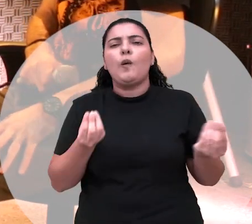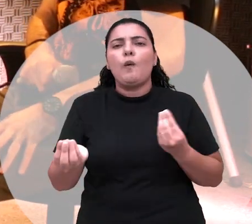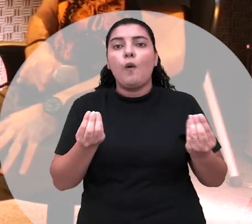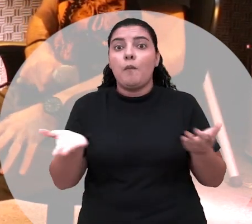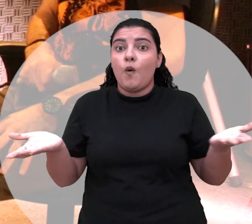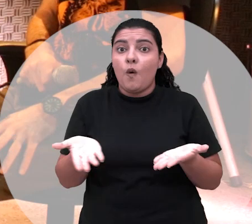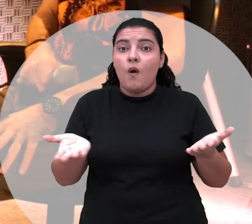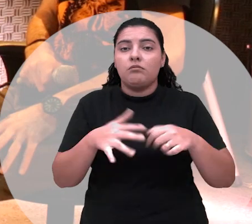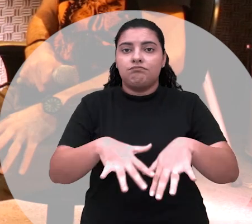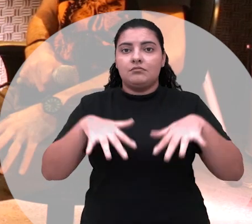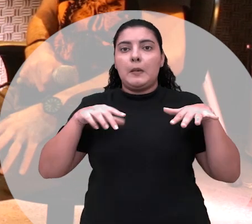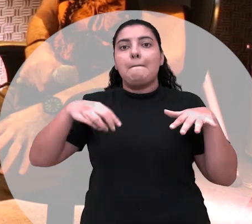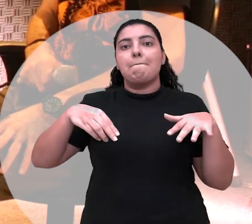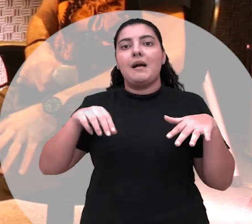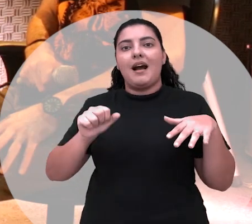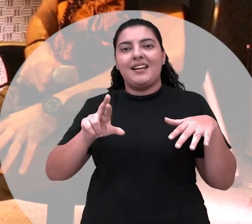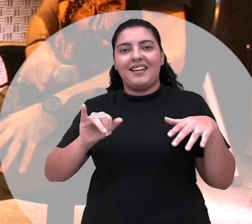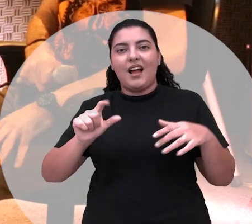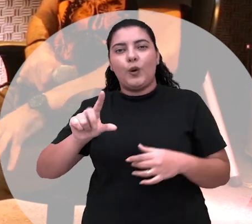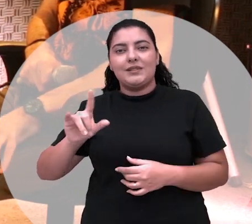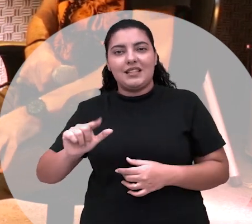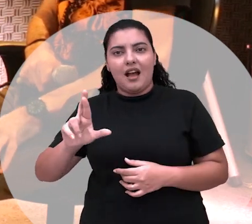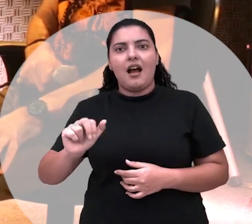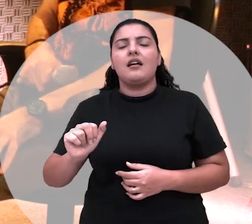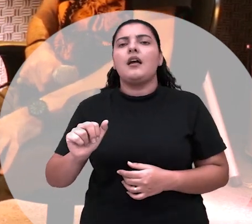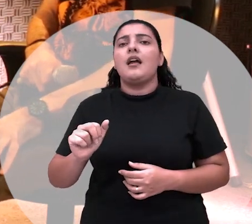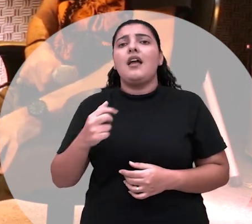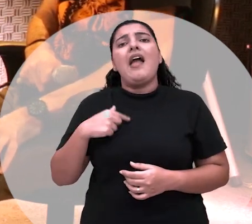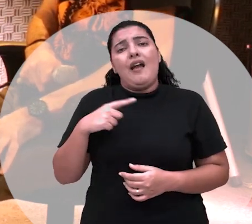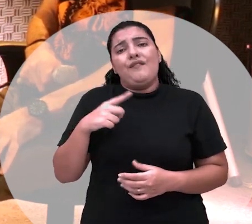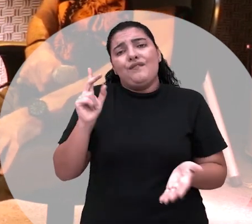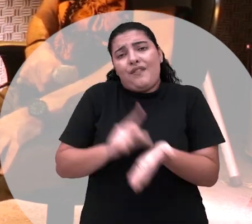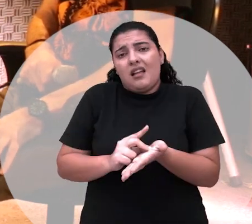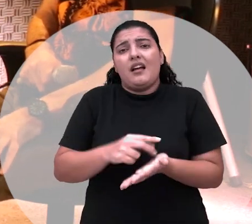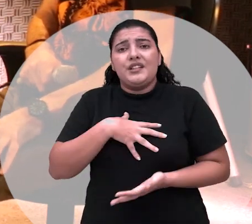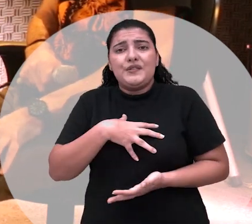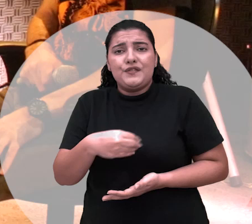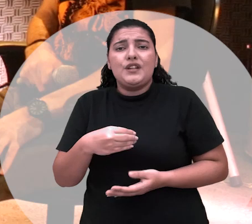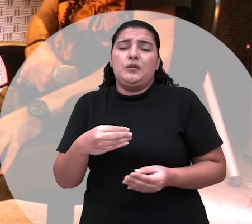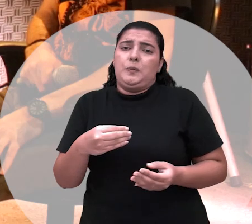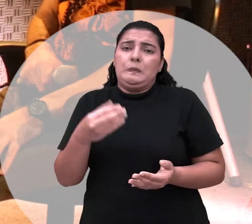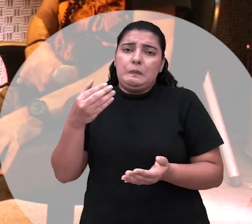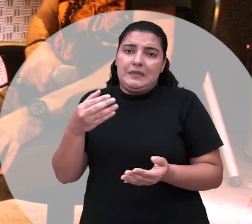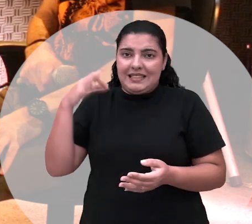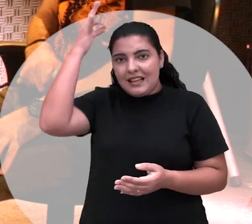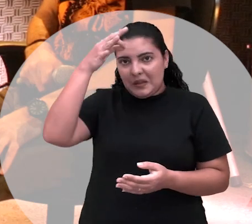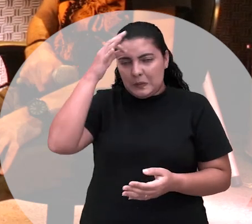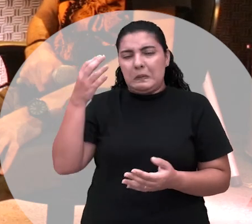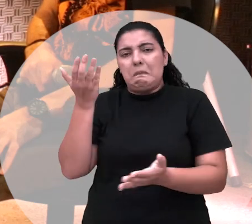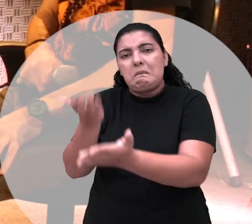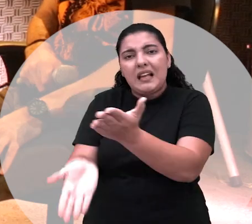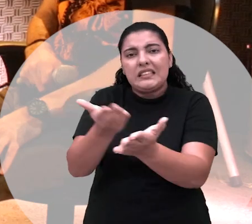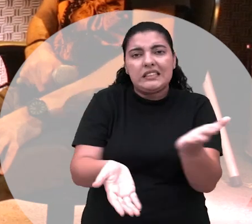chegar hoje no Palácio Maria Luziária. Nessa jornada eu perdi muito o filho de santo, porque vai se mudando e acaba